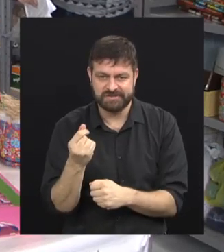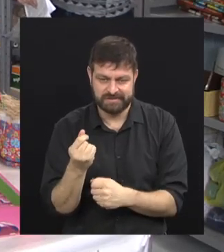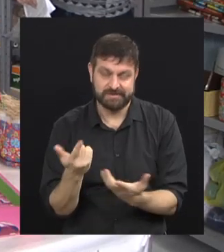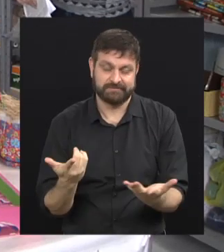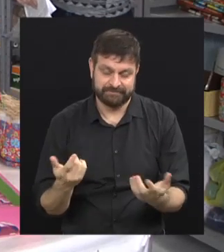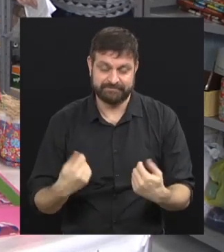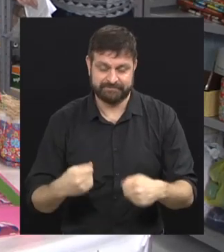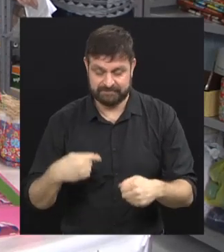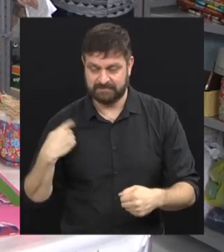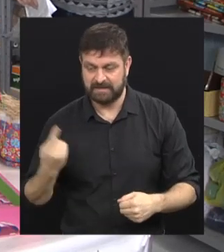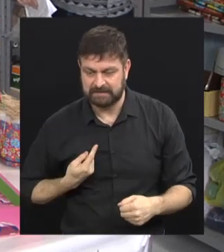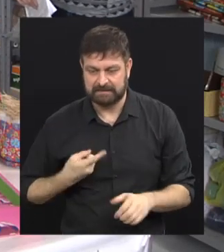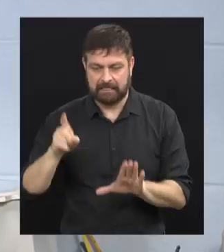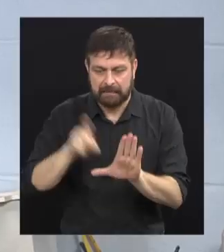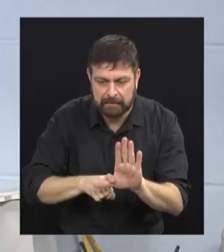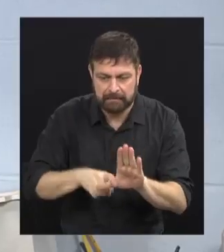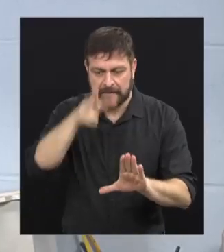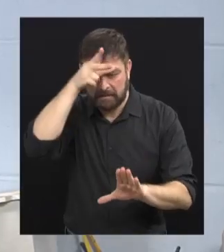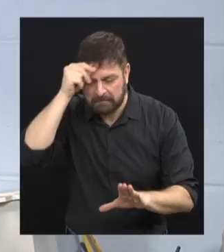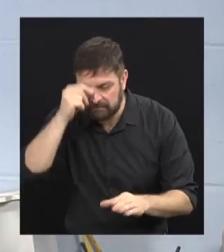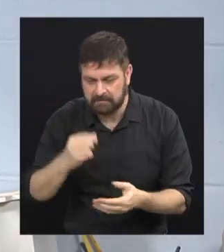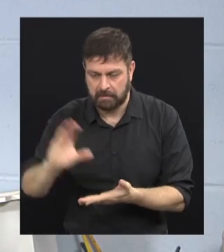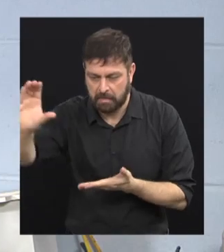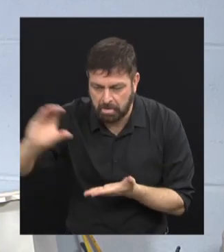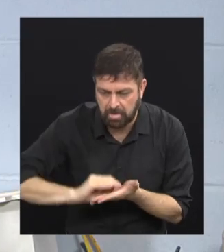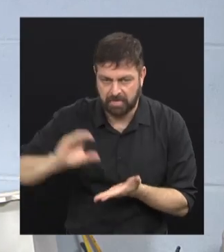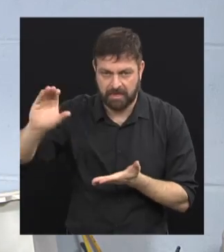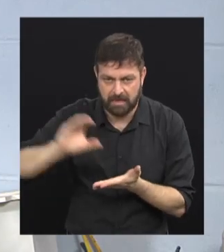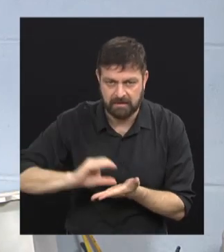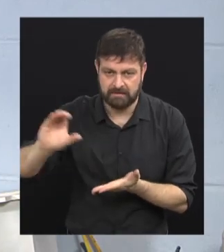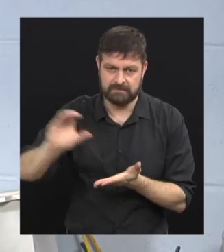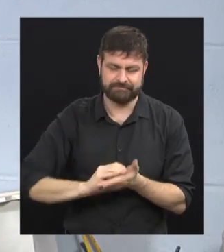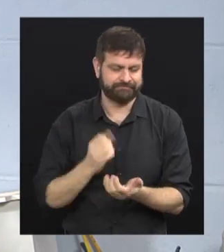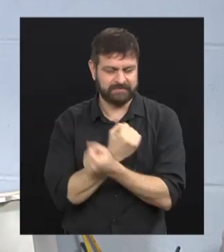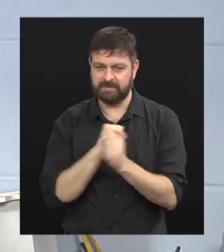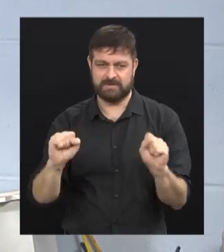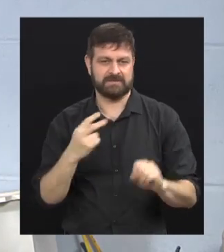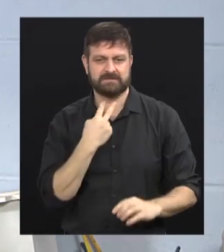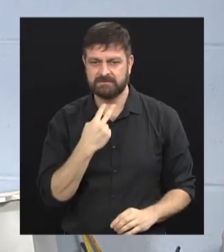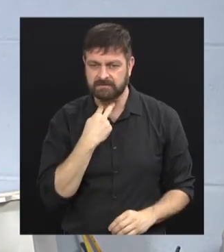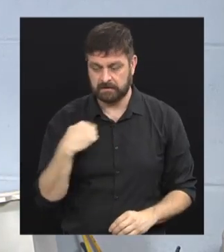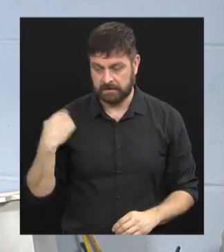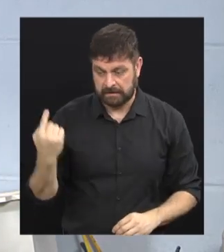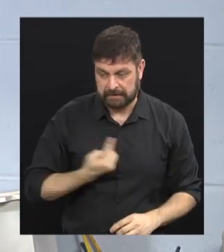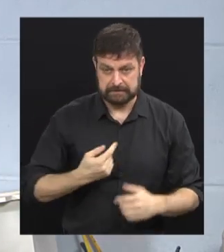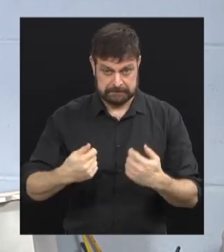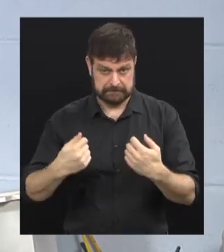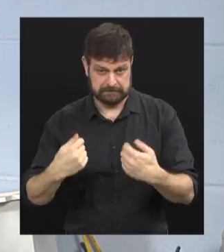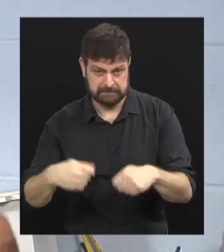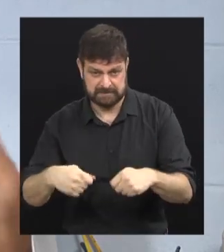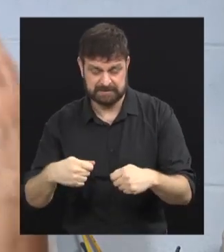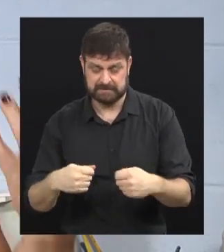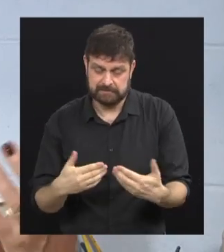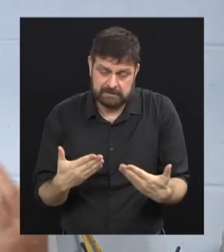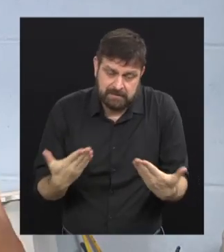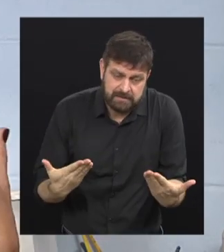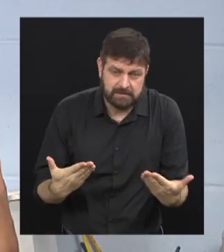é ser autossustentável, né? Porque a gente depender só do poder público é impossível. E a gente tem que,